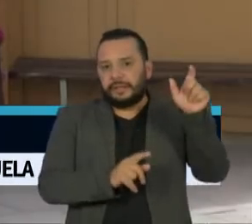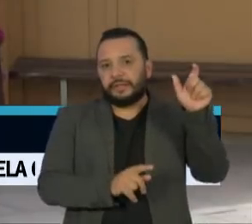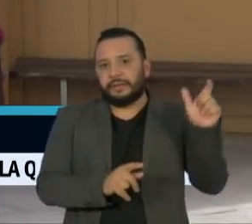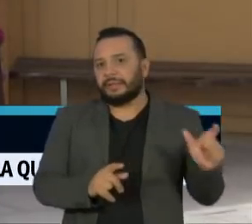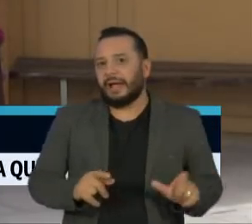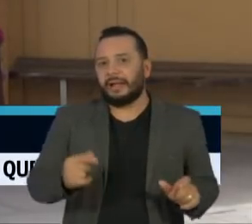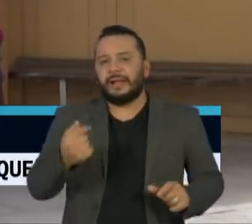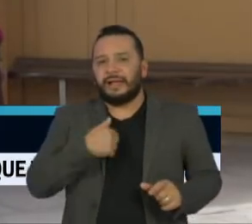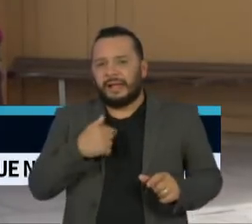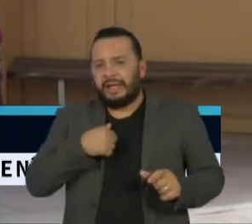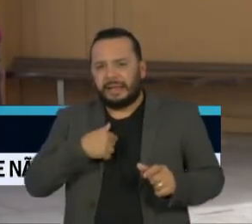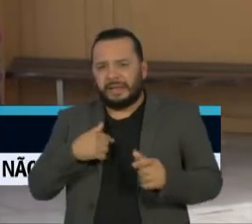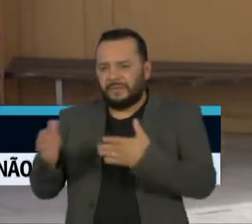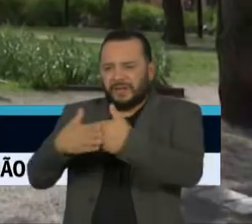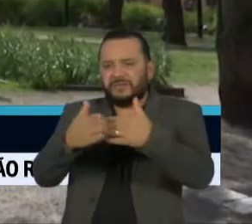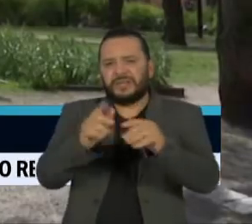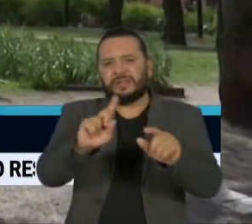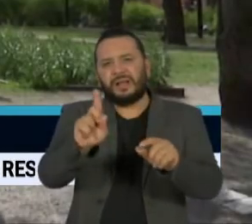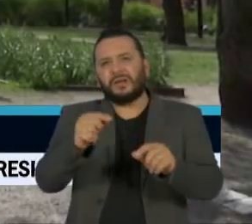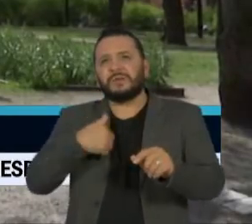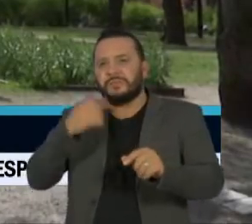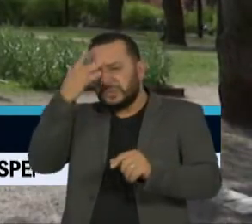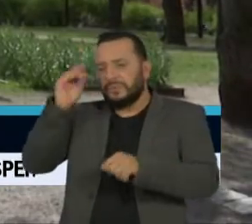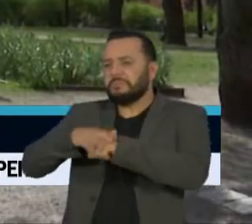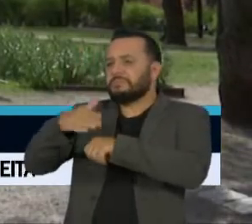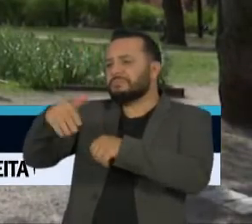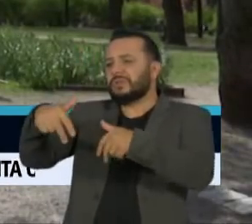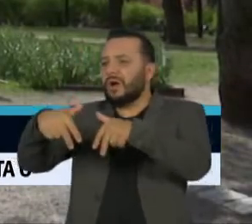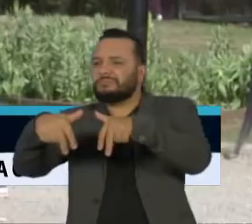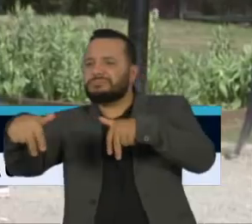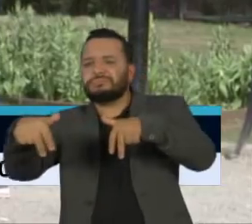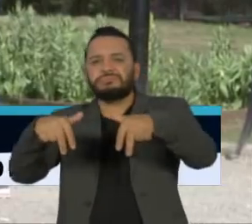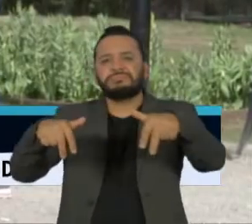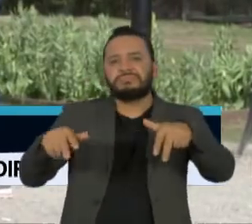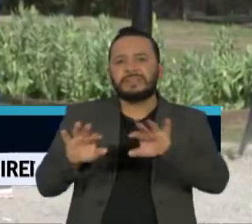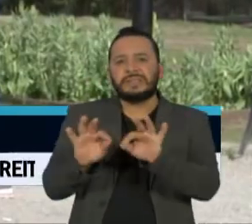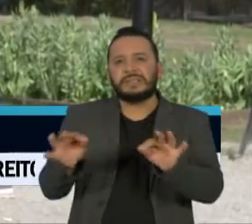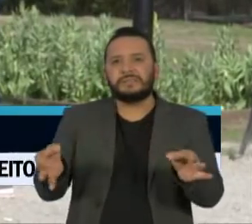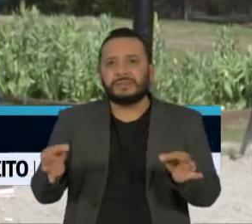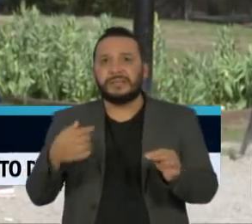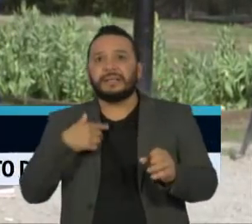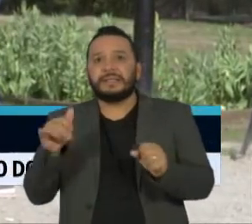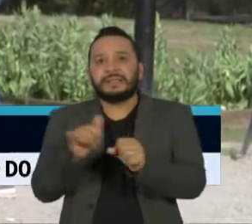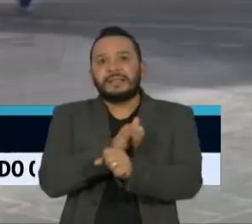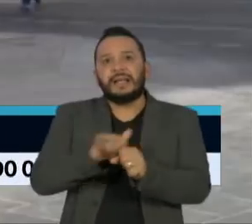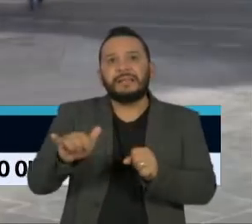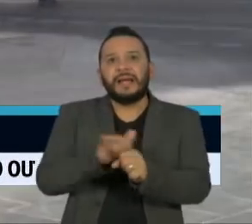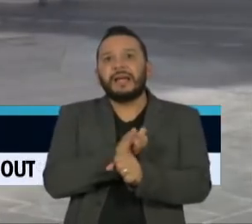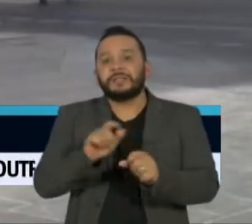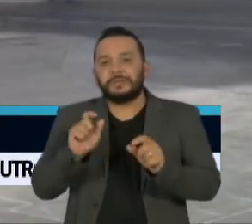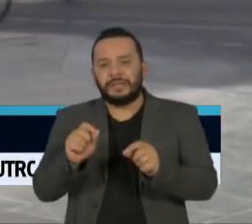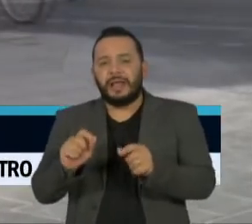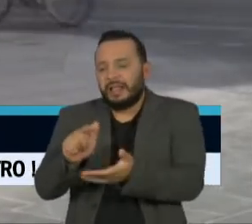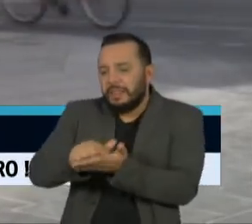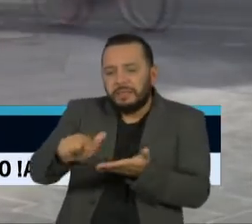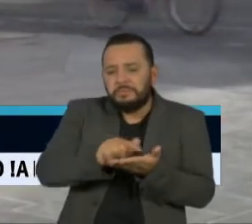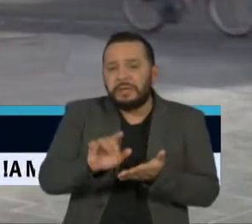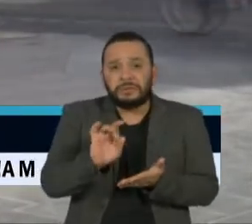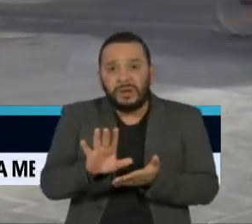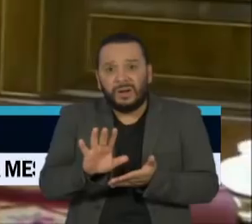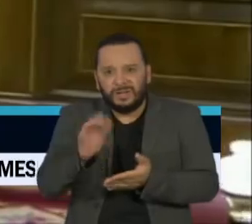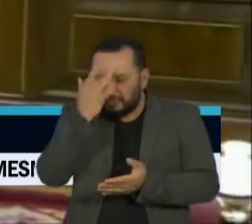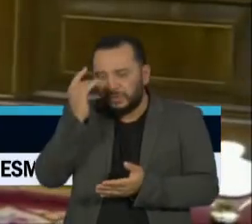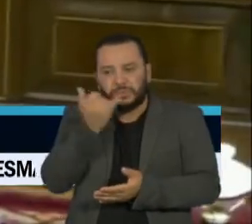e se concentrou em medidas voluntárias, como o distanciamento físico. A estratégia é considerada um equívoco pelos